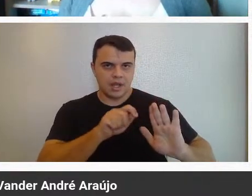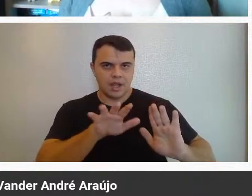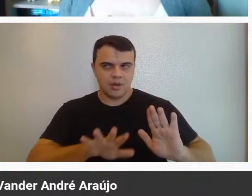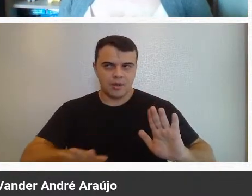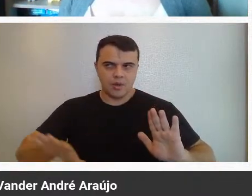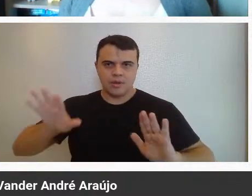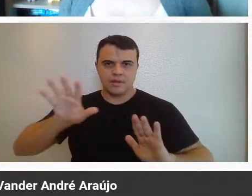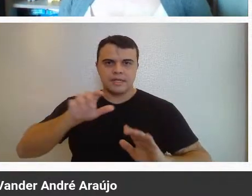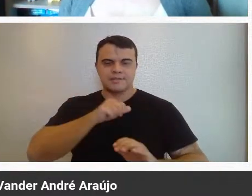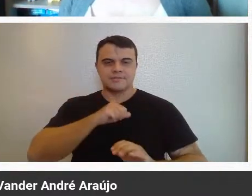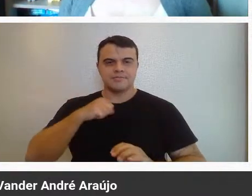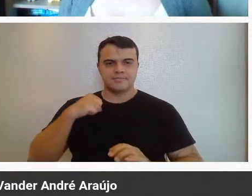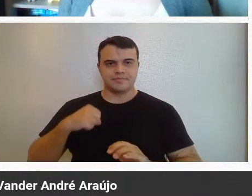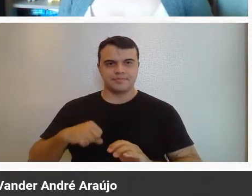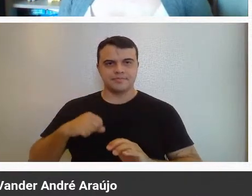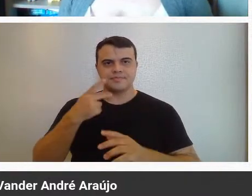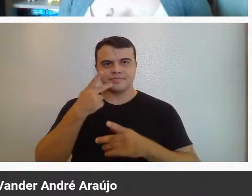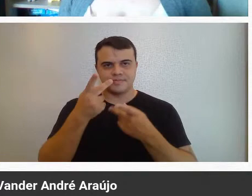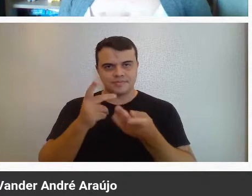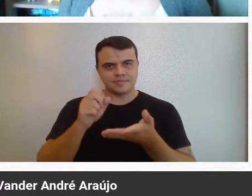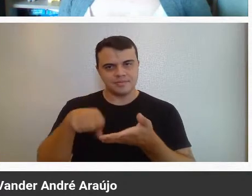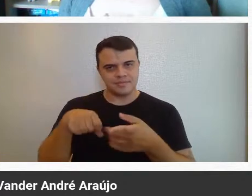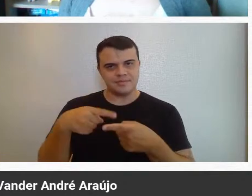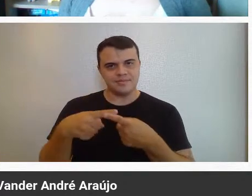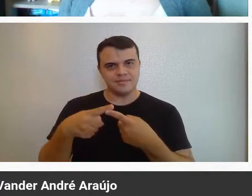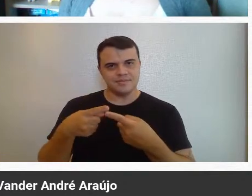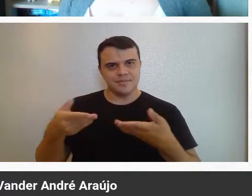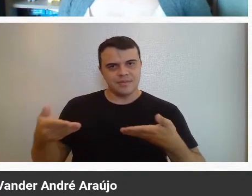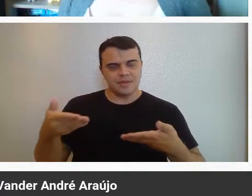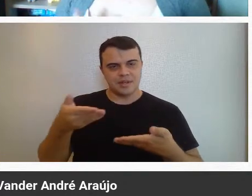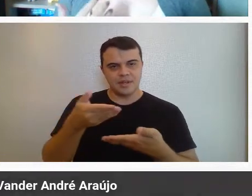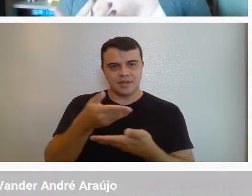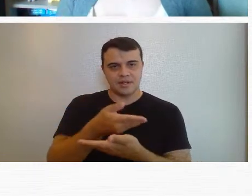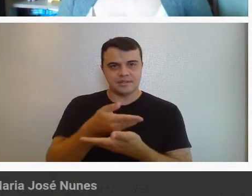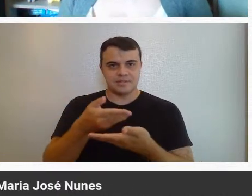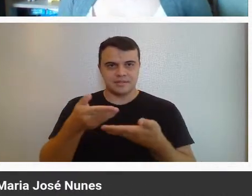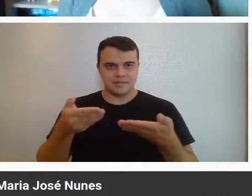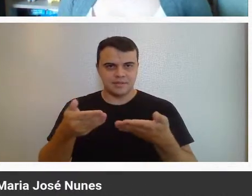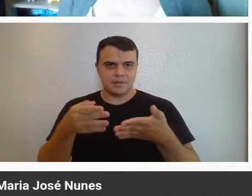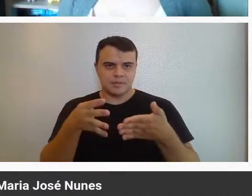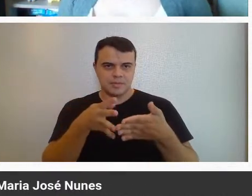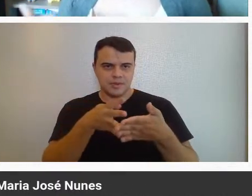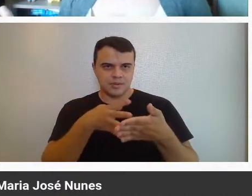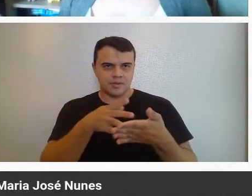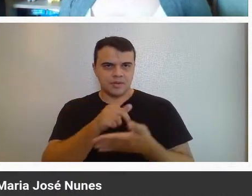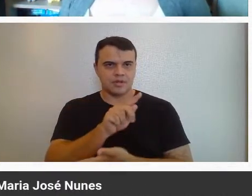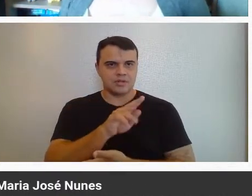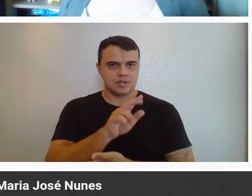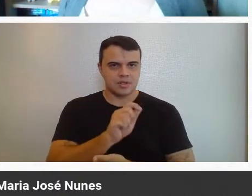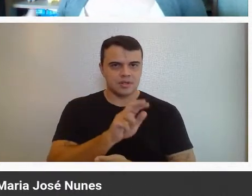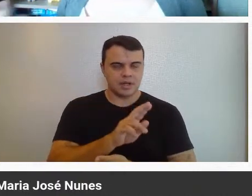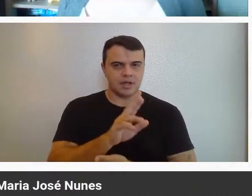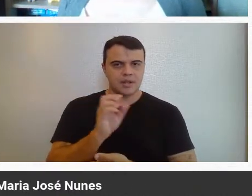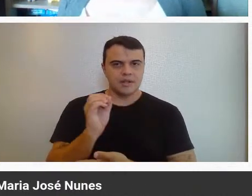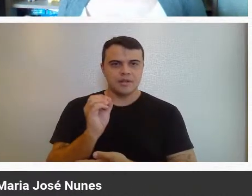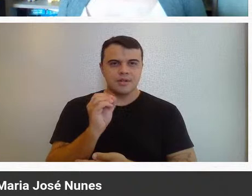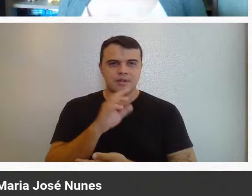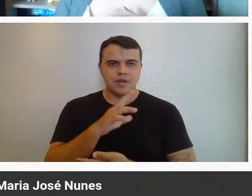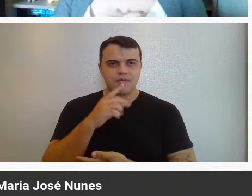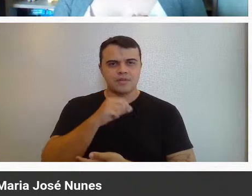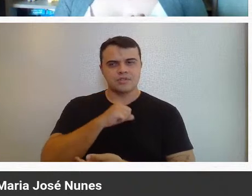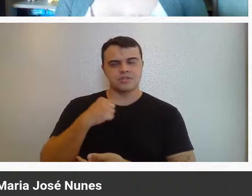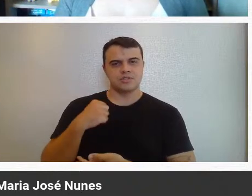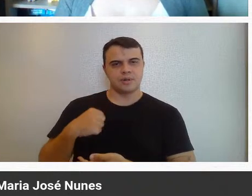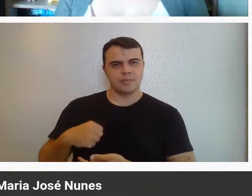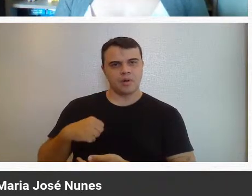que falava justamente sobre essa relação das pinturas de Guignard com algumas obras do Japão,